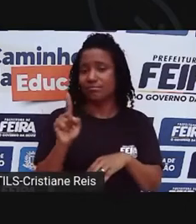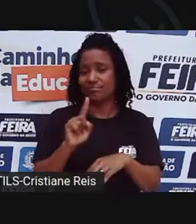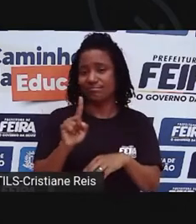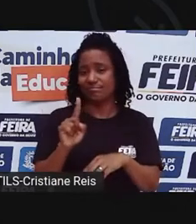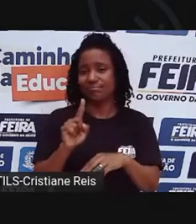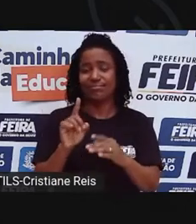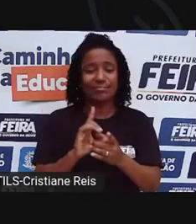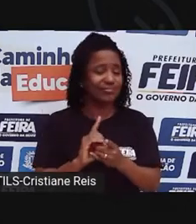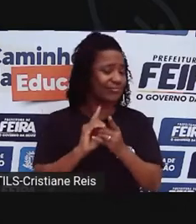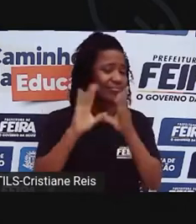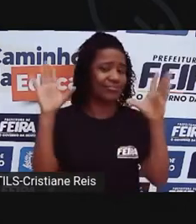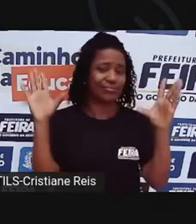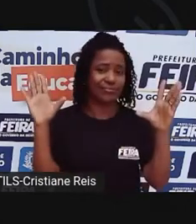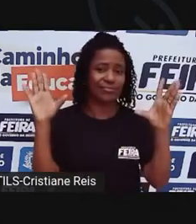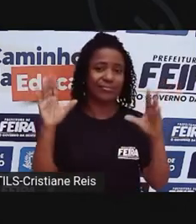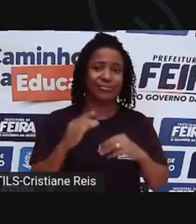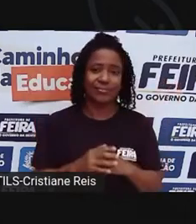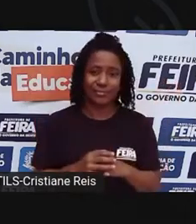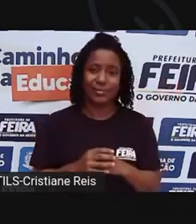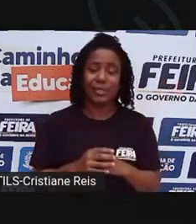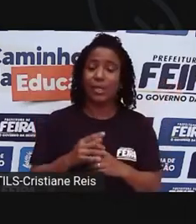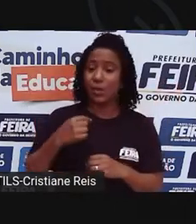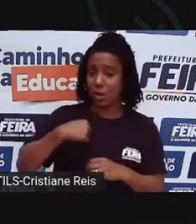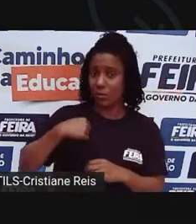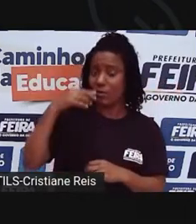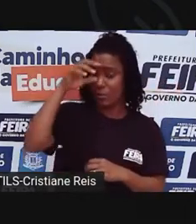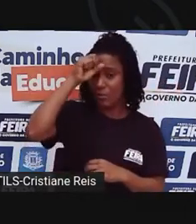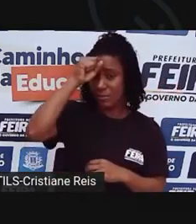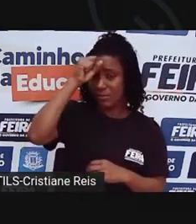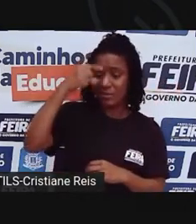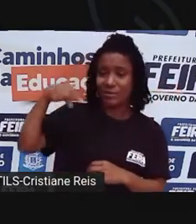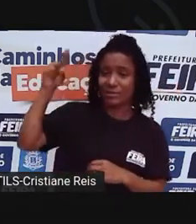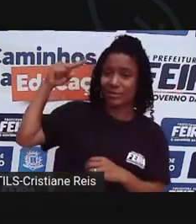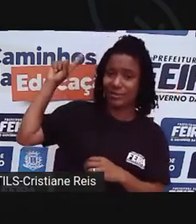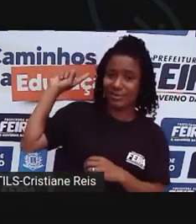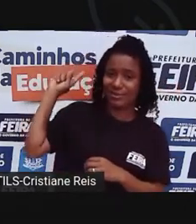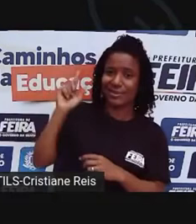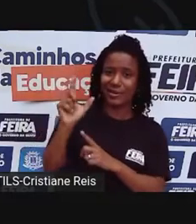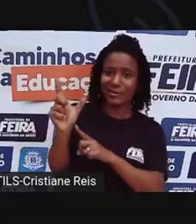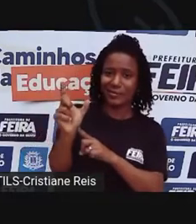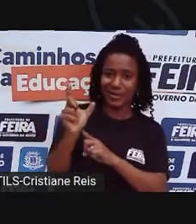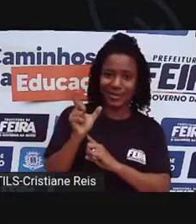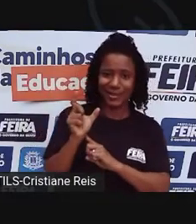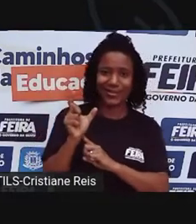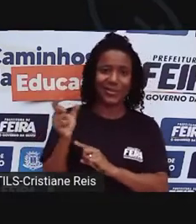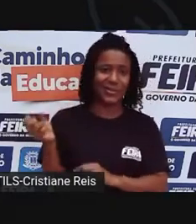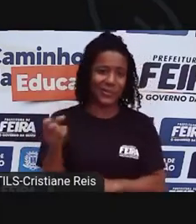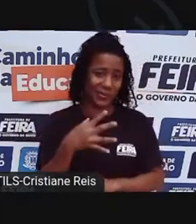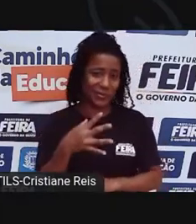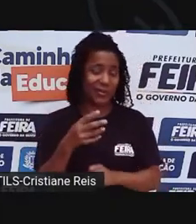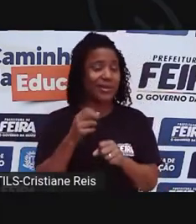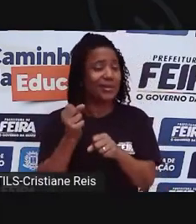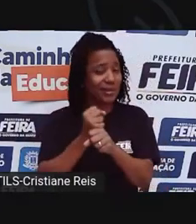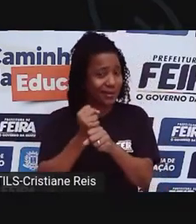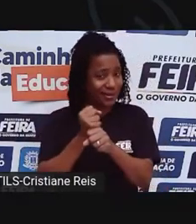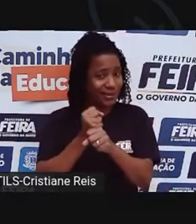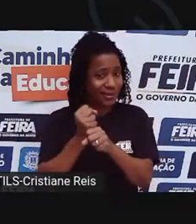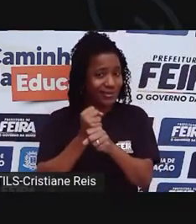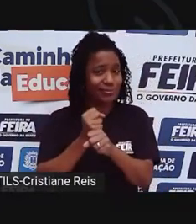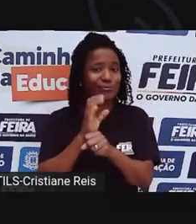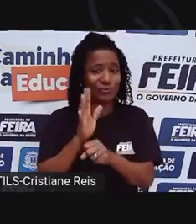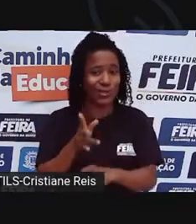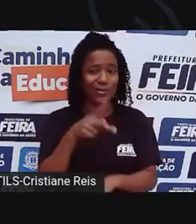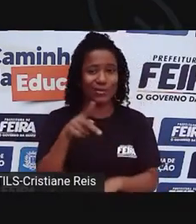ouvir falar desse tema há pouco tempo atrás. E olha que eu sou professor, né? Já há alguns anos. Então, assim, para ajudar a gente a